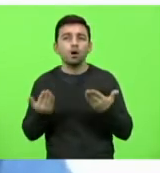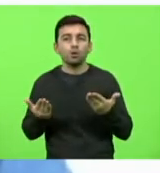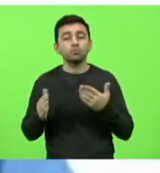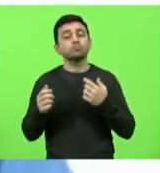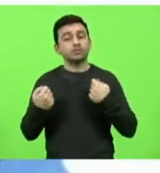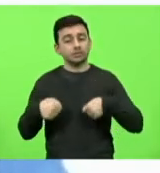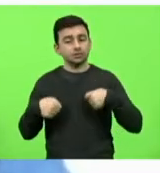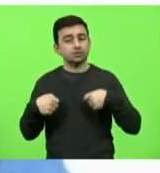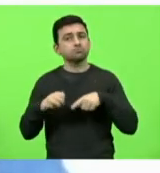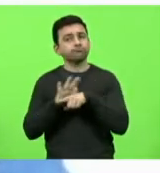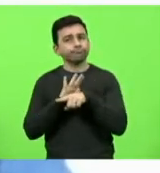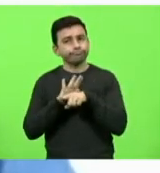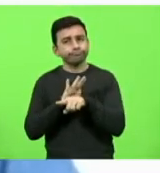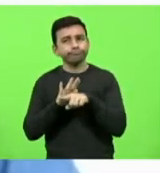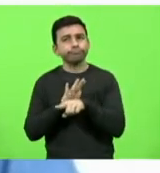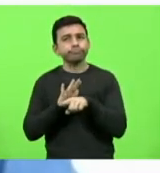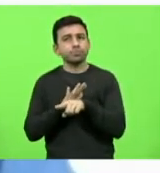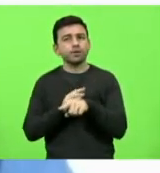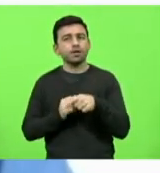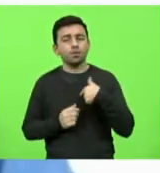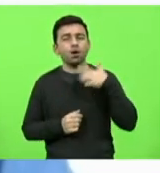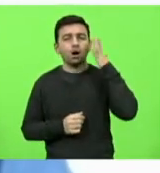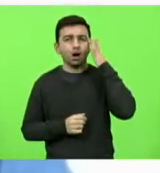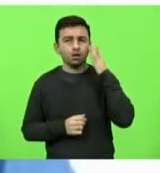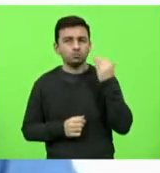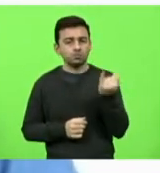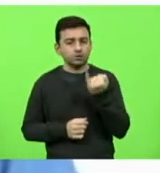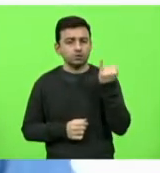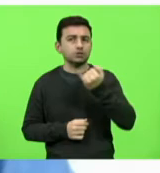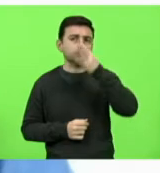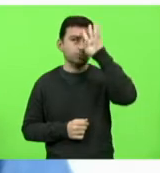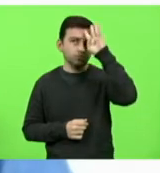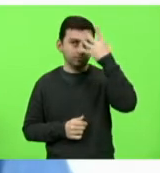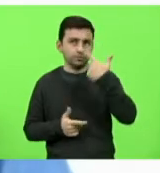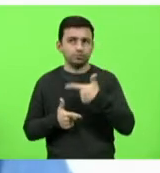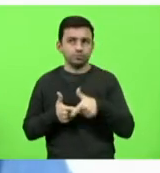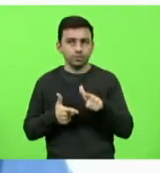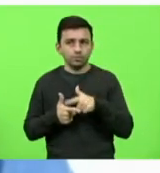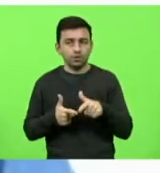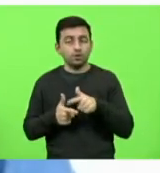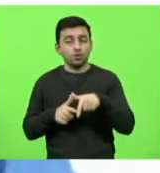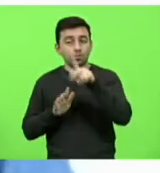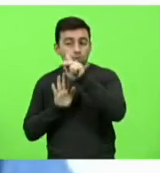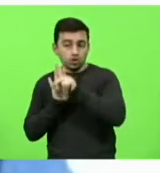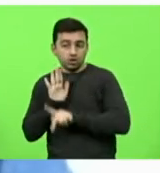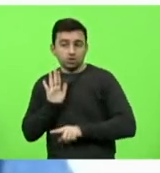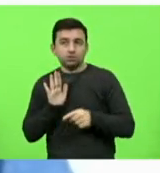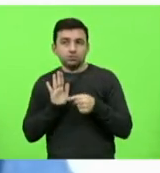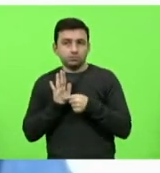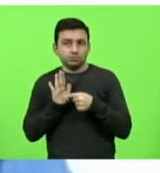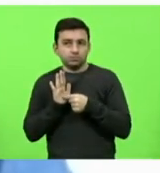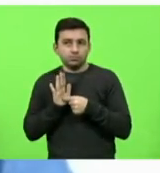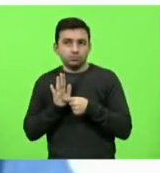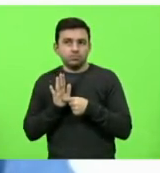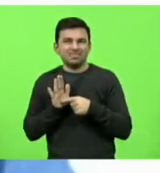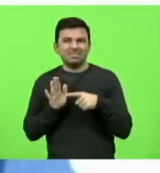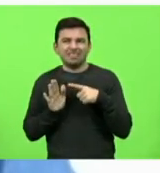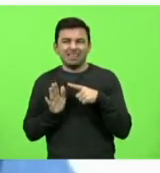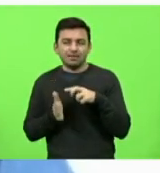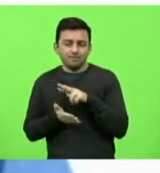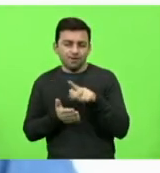questão que nós temos que ajudar a resolver, e esse projeto estabelece uma série de